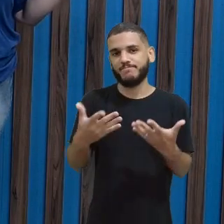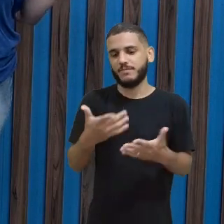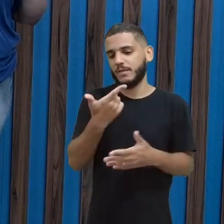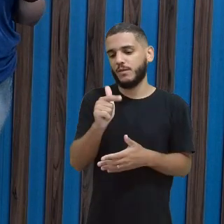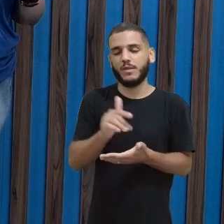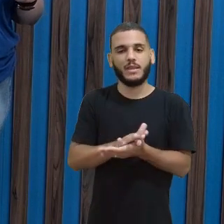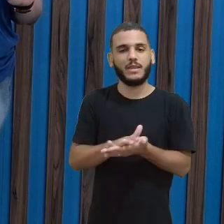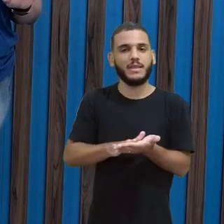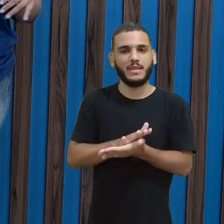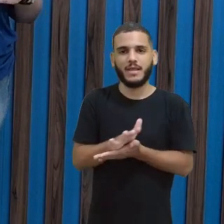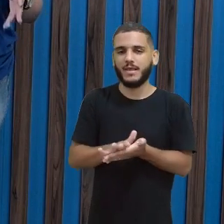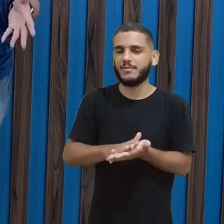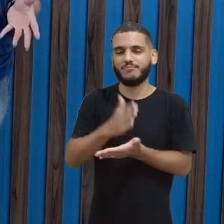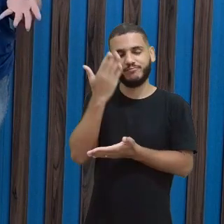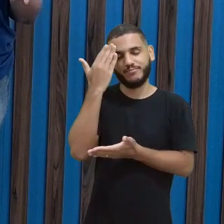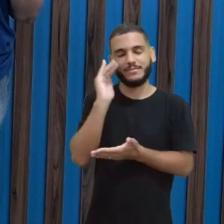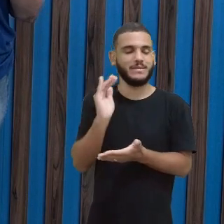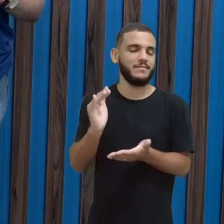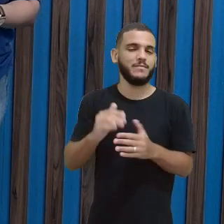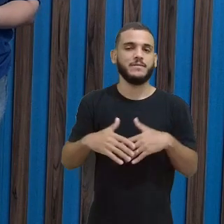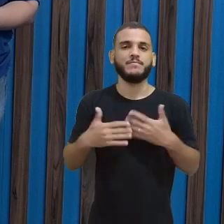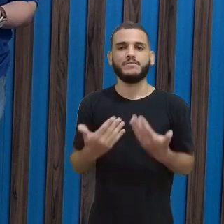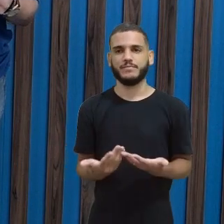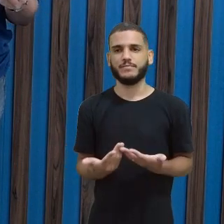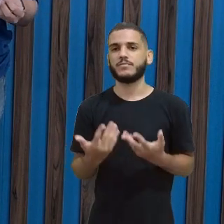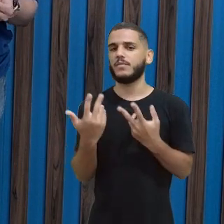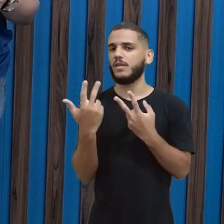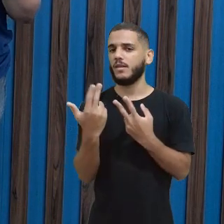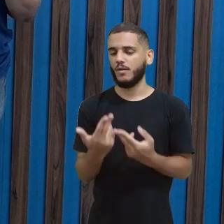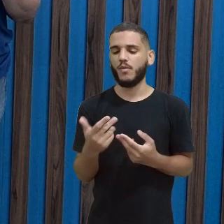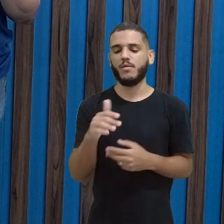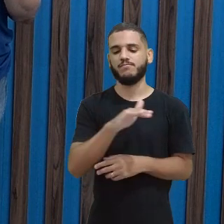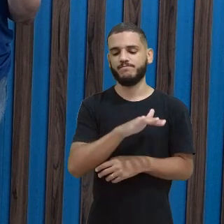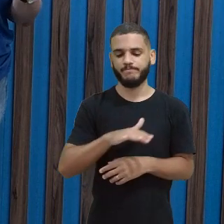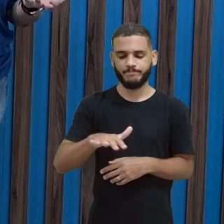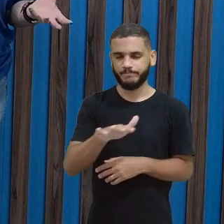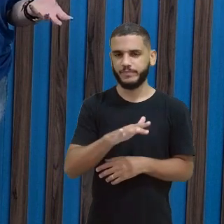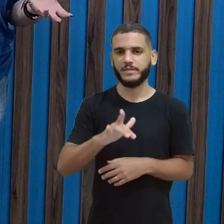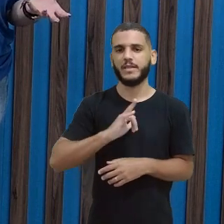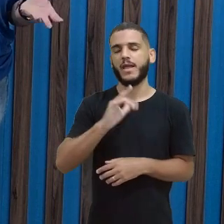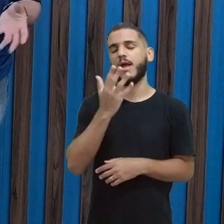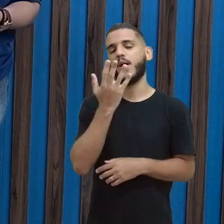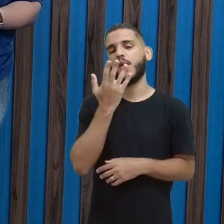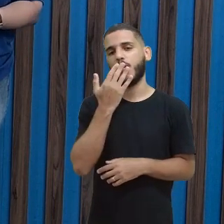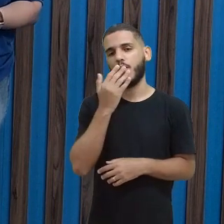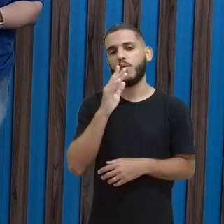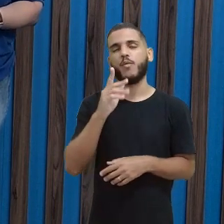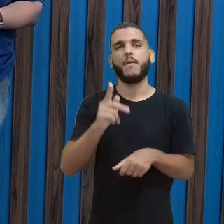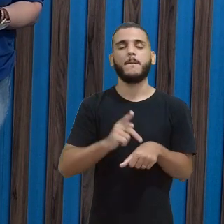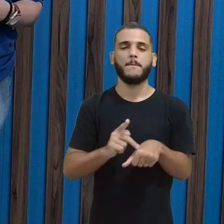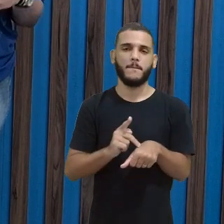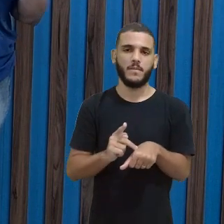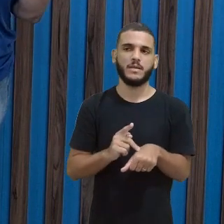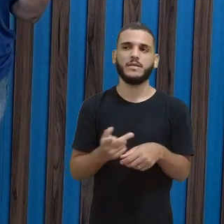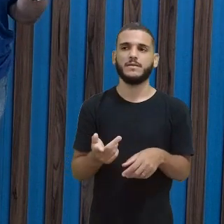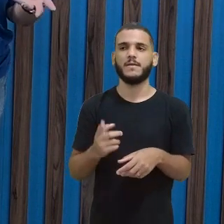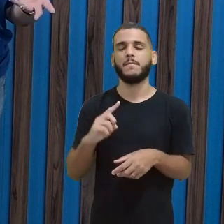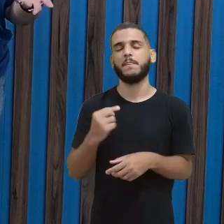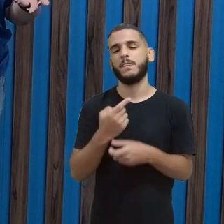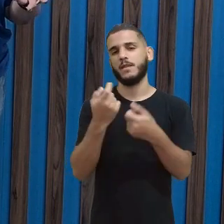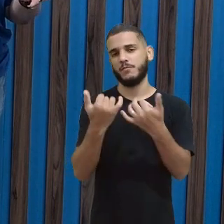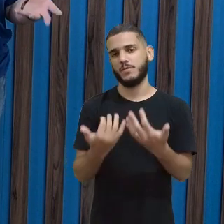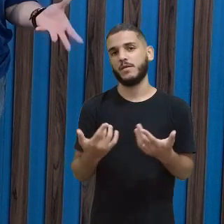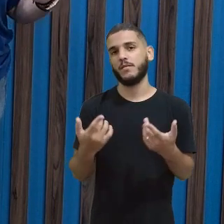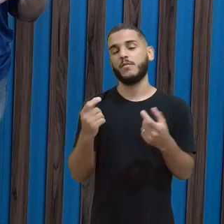nada, a gente não sabe para onde foi. Pois é, então, igual as superfícies que tem a cor preta, né? Que a gente fala que é uma